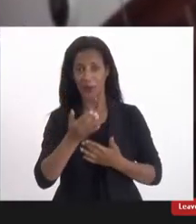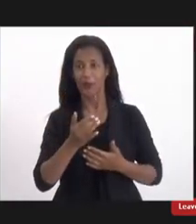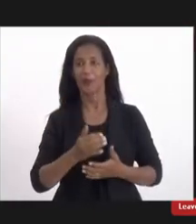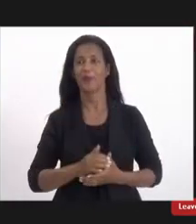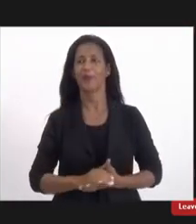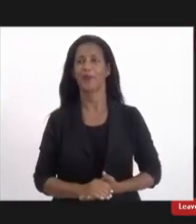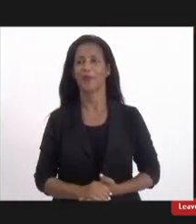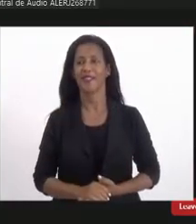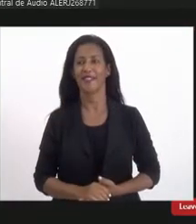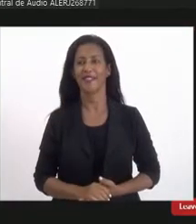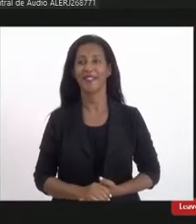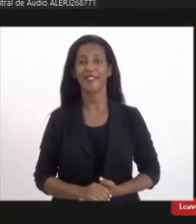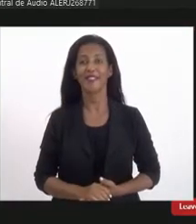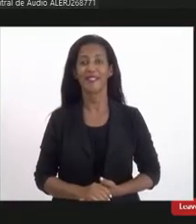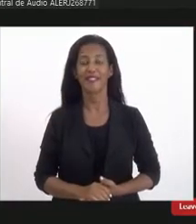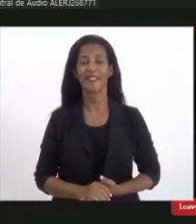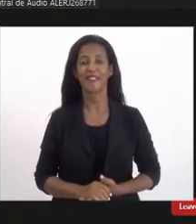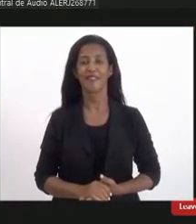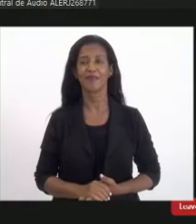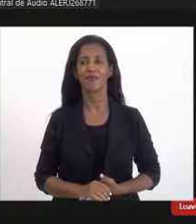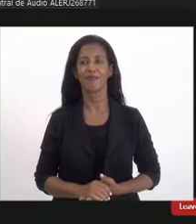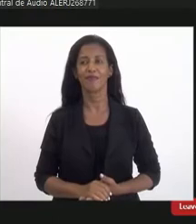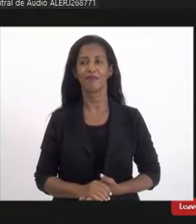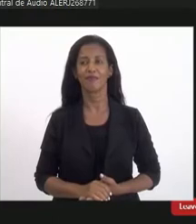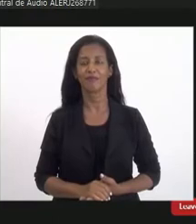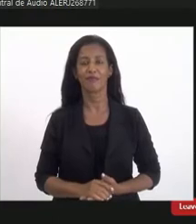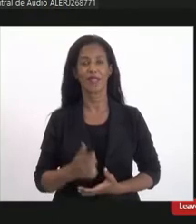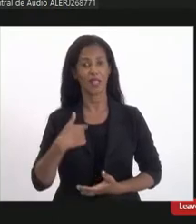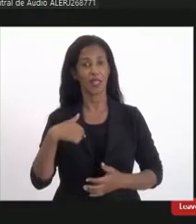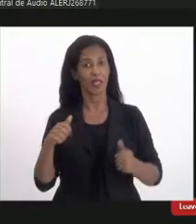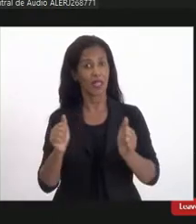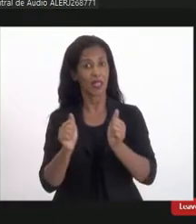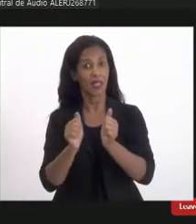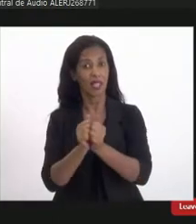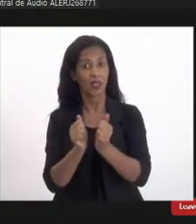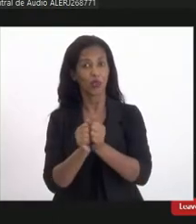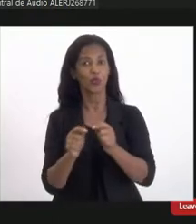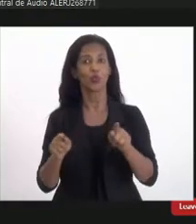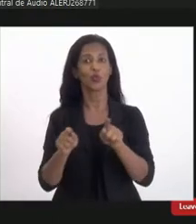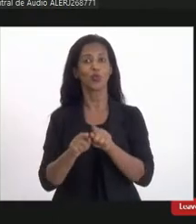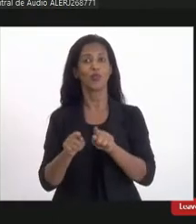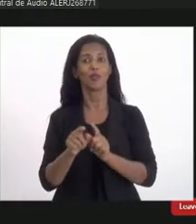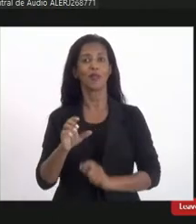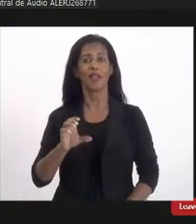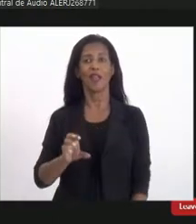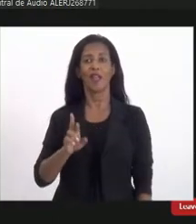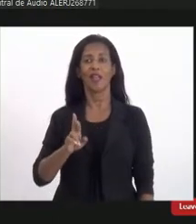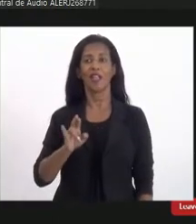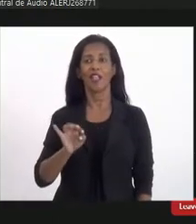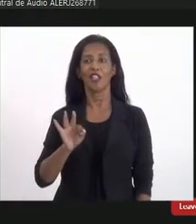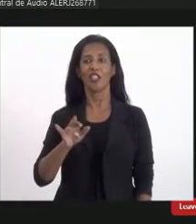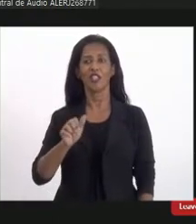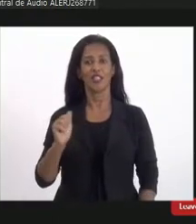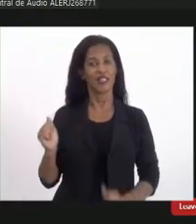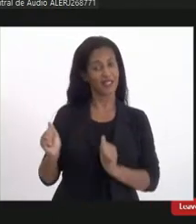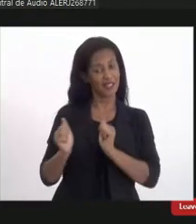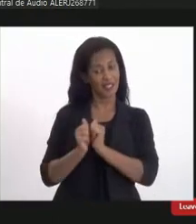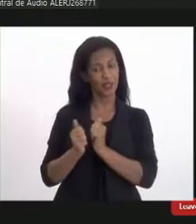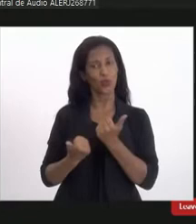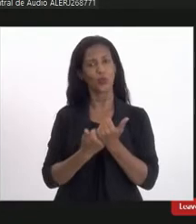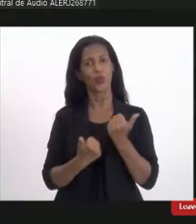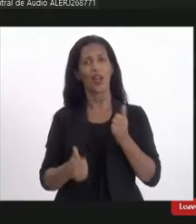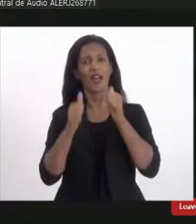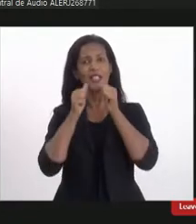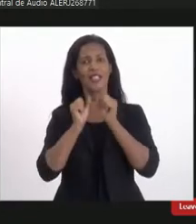muita oi oi junto aqui também a Cristiane que é assessora do deputado que tá aqui também Cristiane